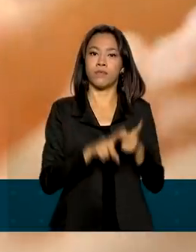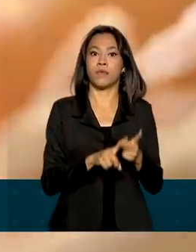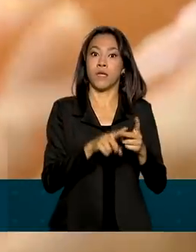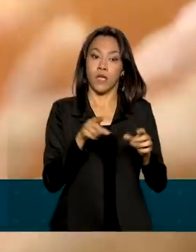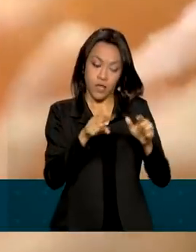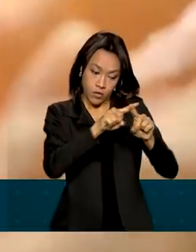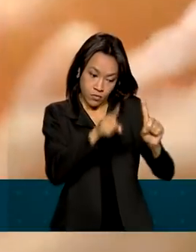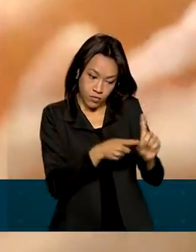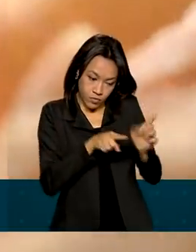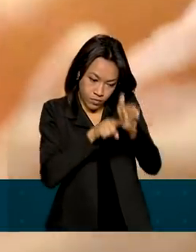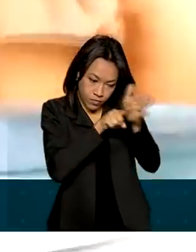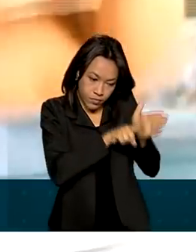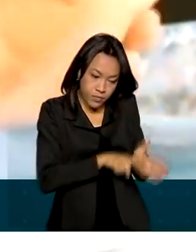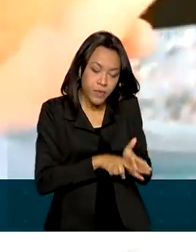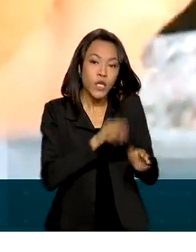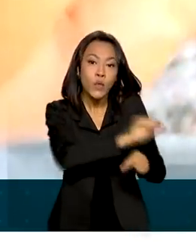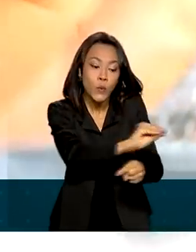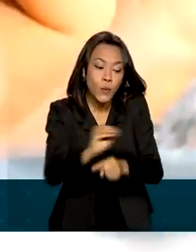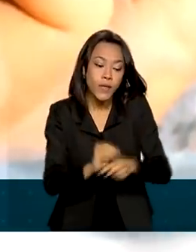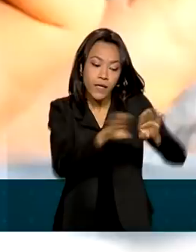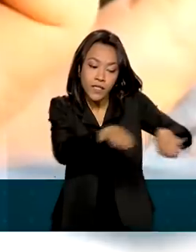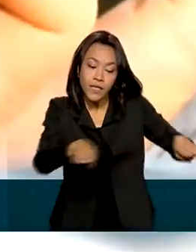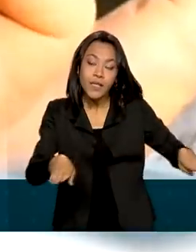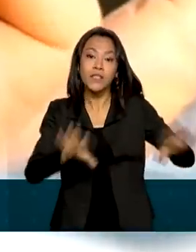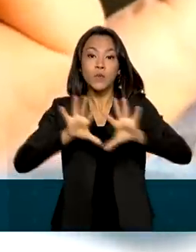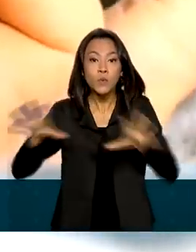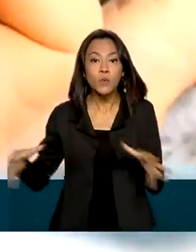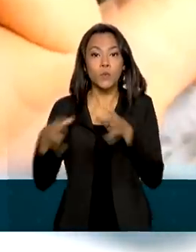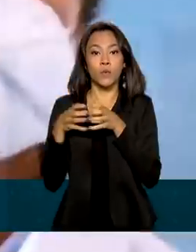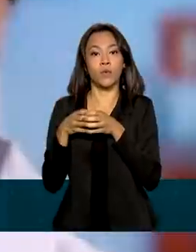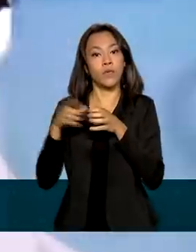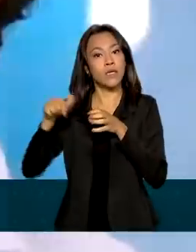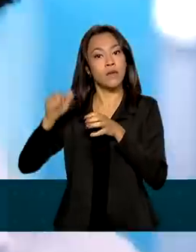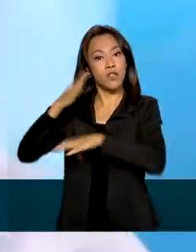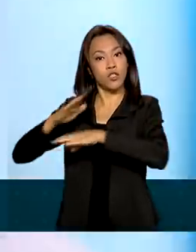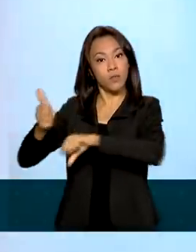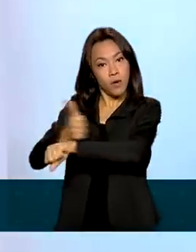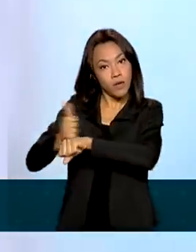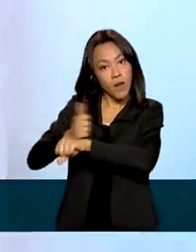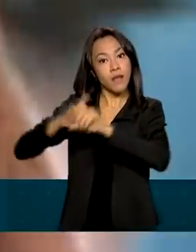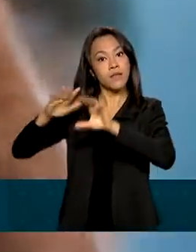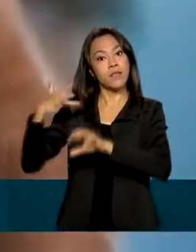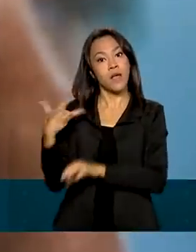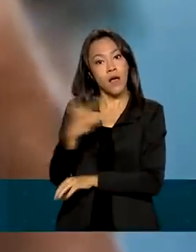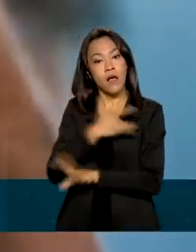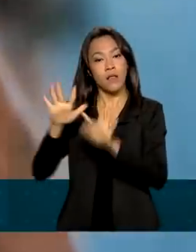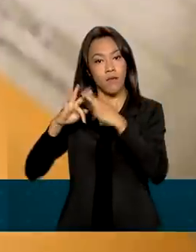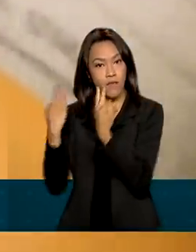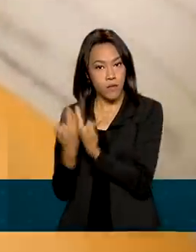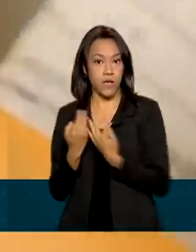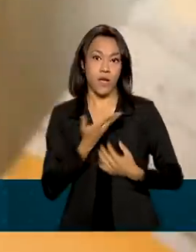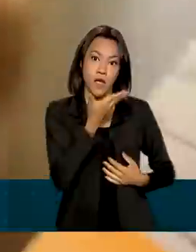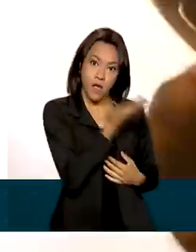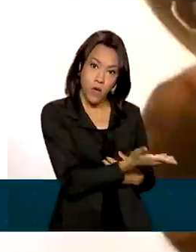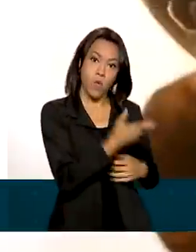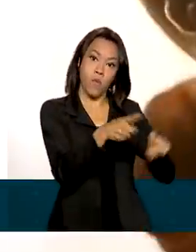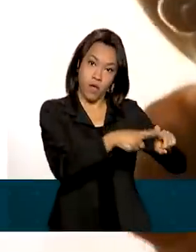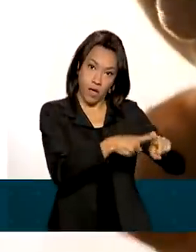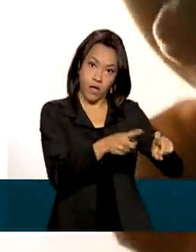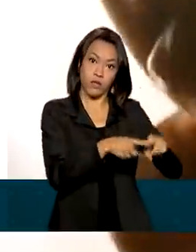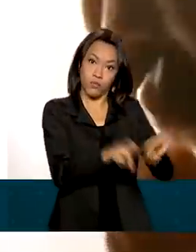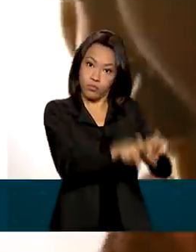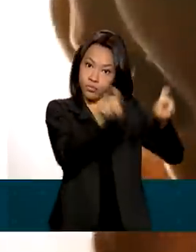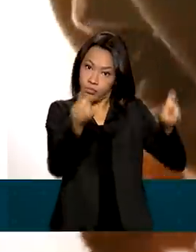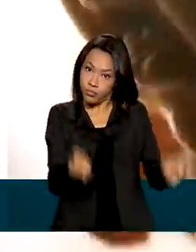pediatras nas equipes de saúde da família em todo o país. O médico ginecologista obstetra é o